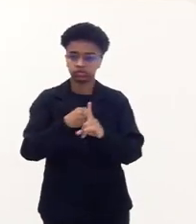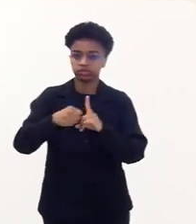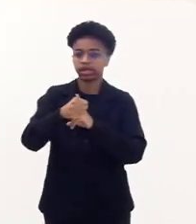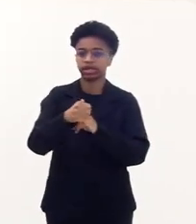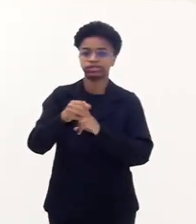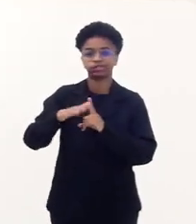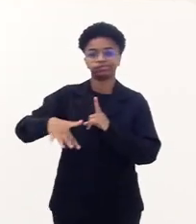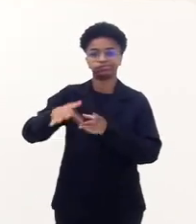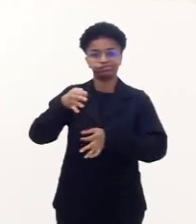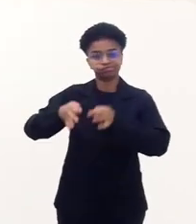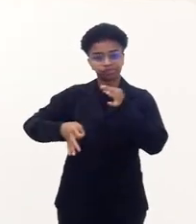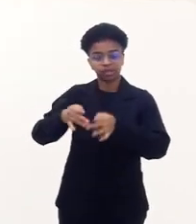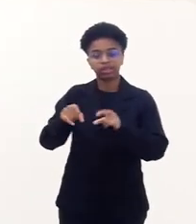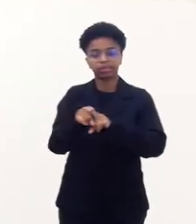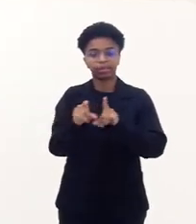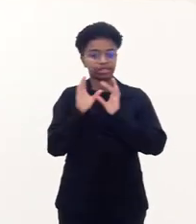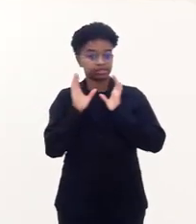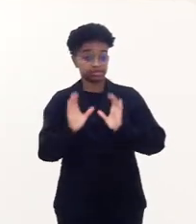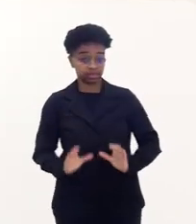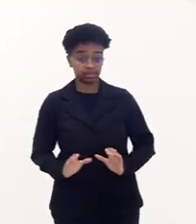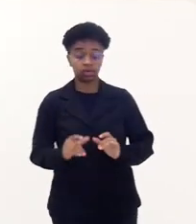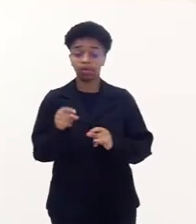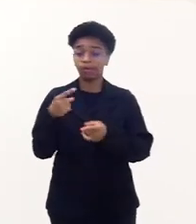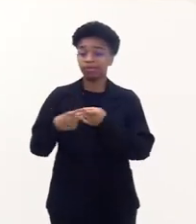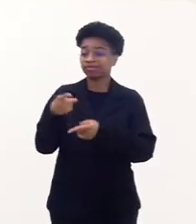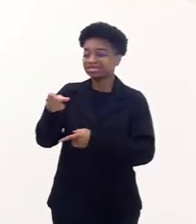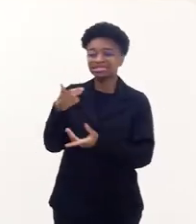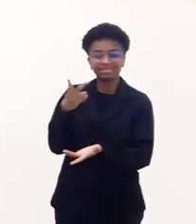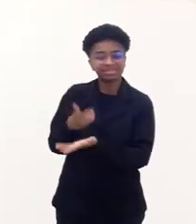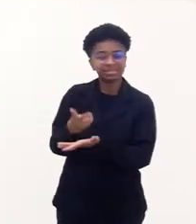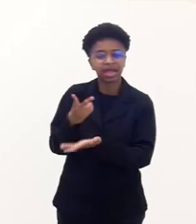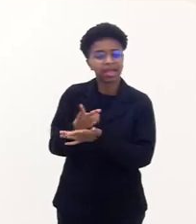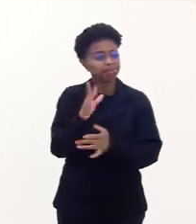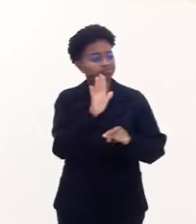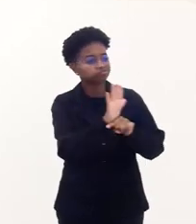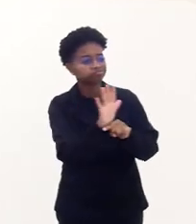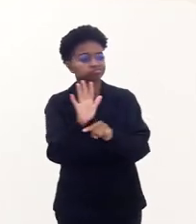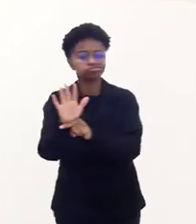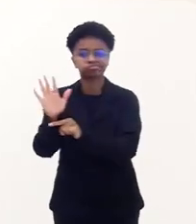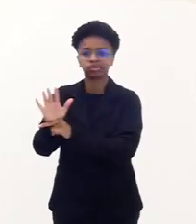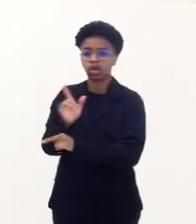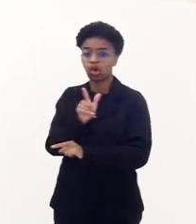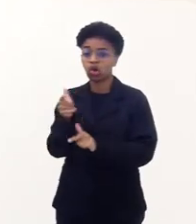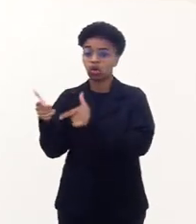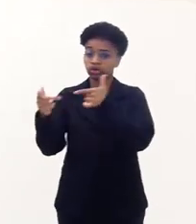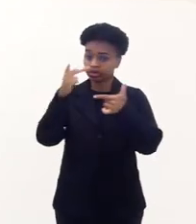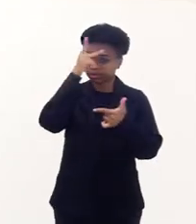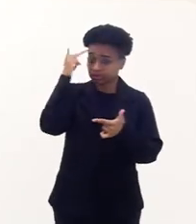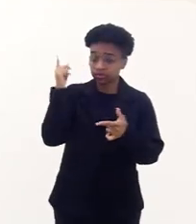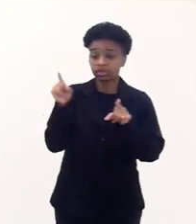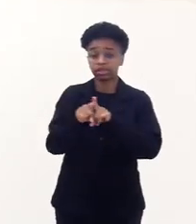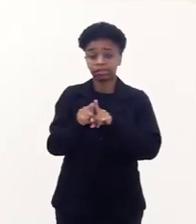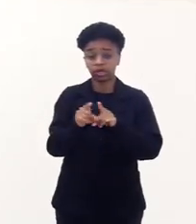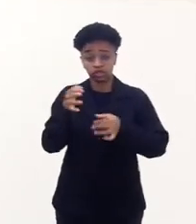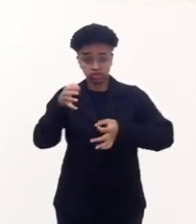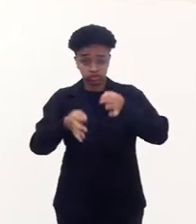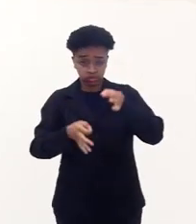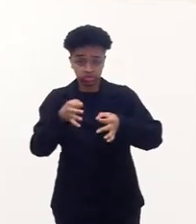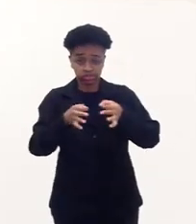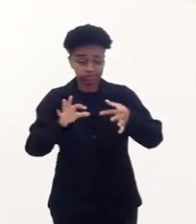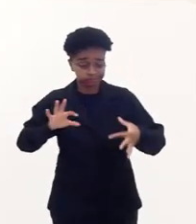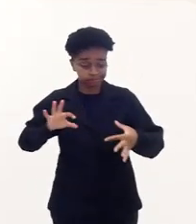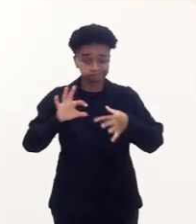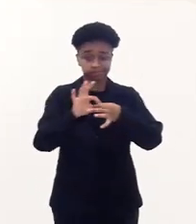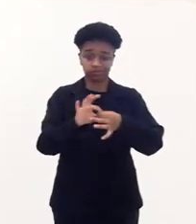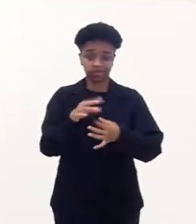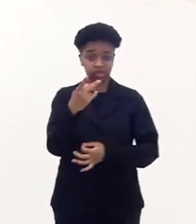cidadão, e uma pessoa que sempre estendeu a mão, colocou ali uma extensão da justiça como